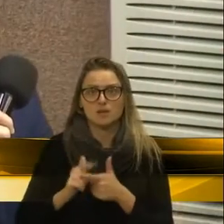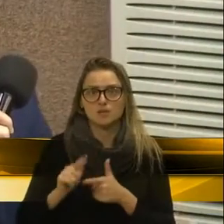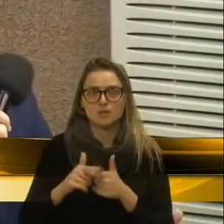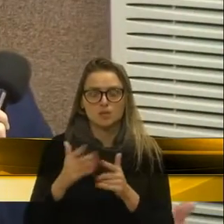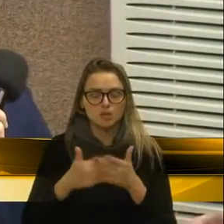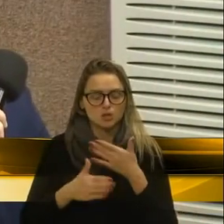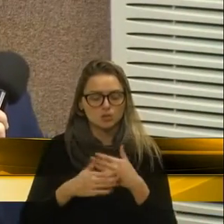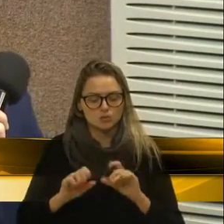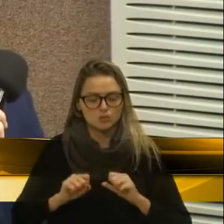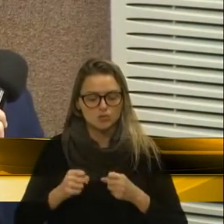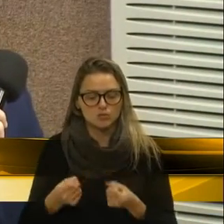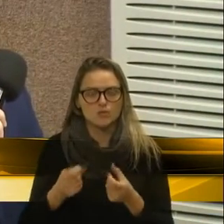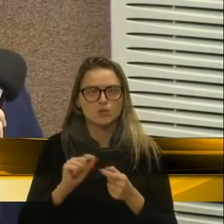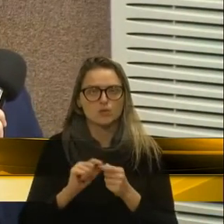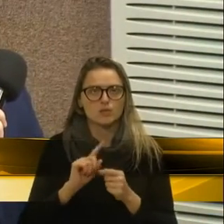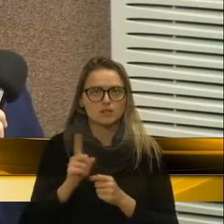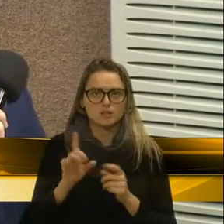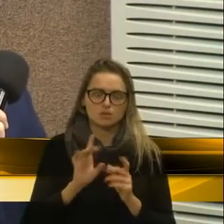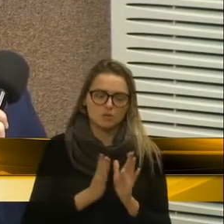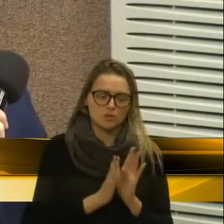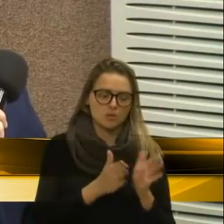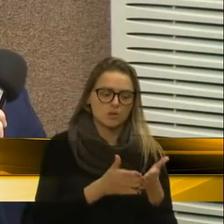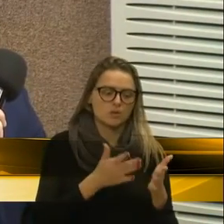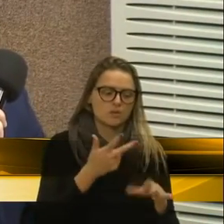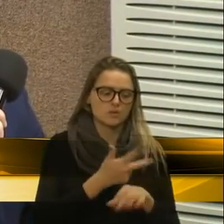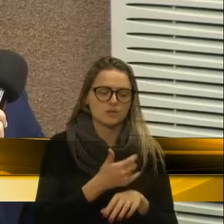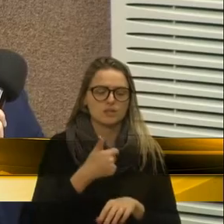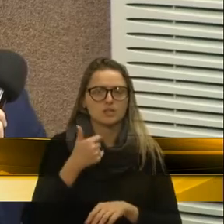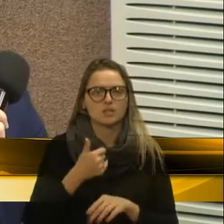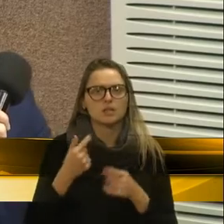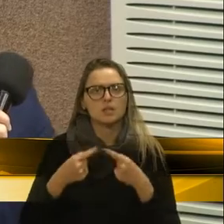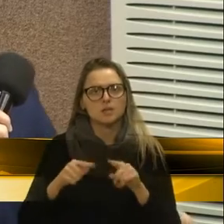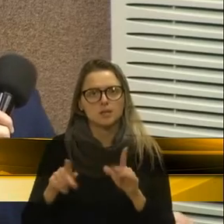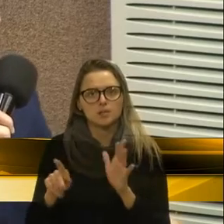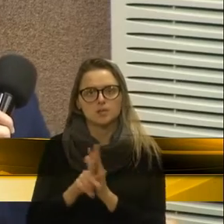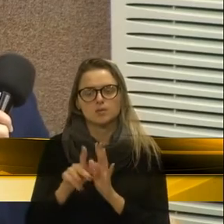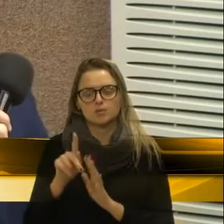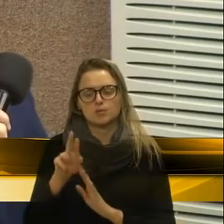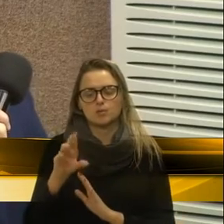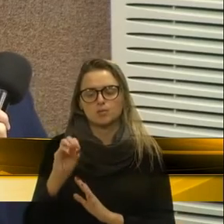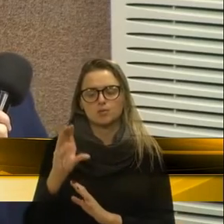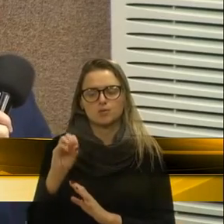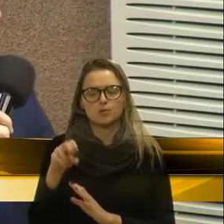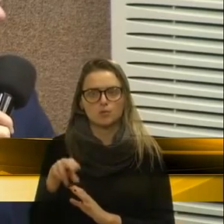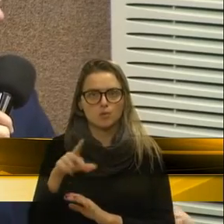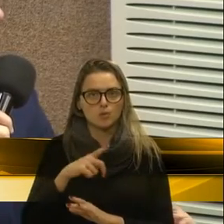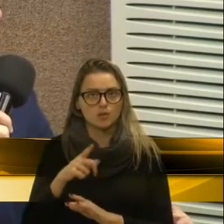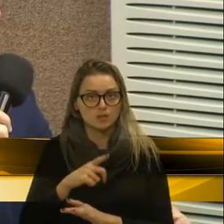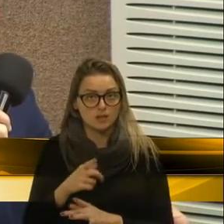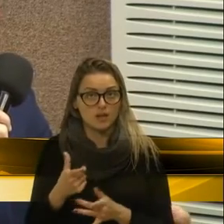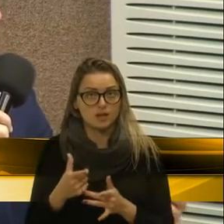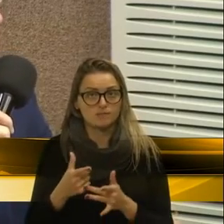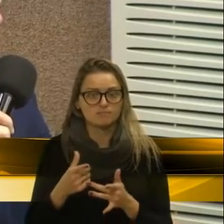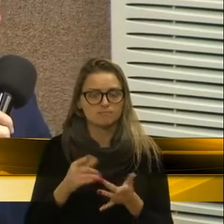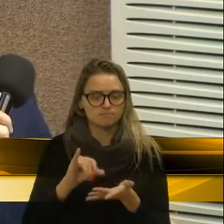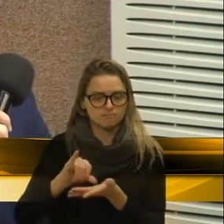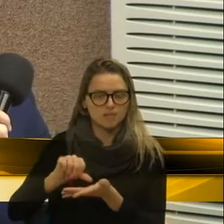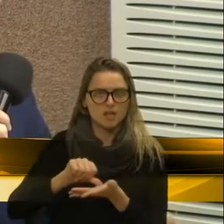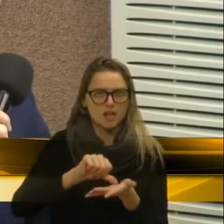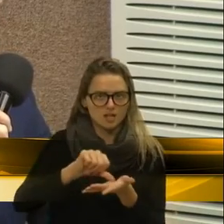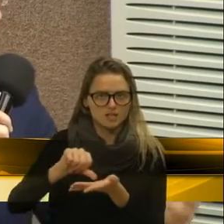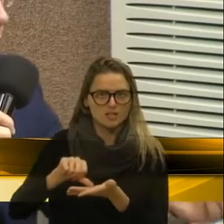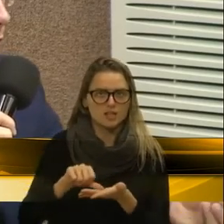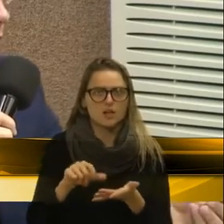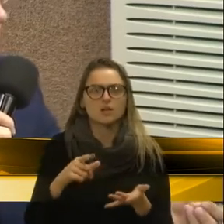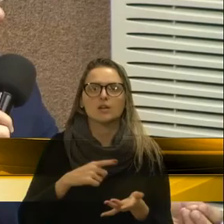até hoje, não pela Comissão do Idoso, mas pelo PROCON de todas as cidades que têm uma sede, vai impactar muito e,